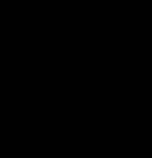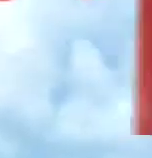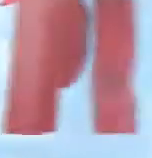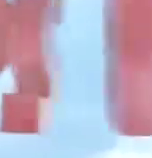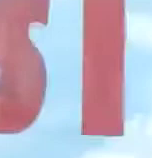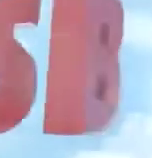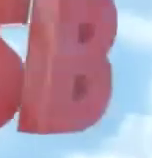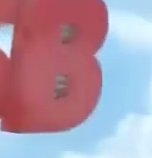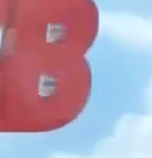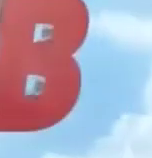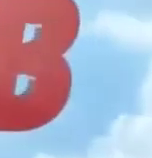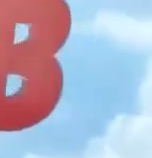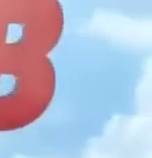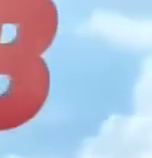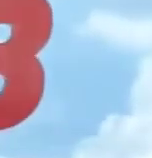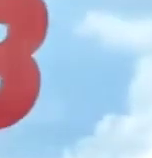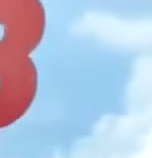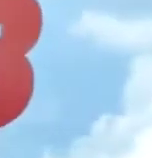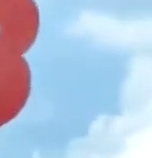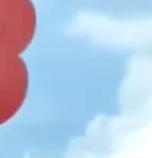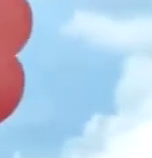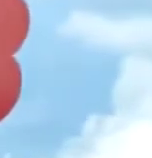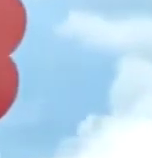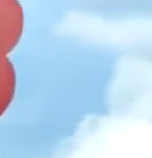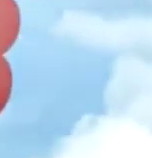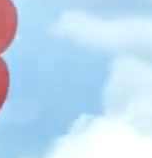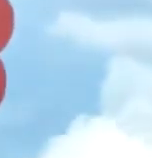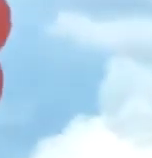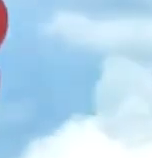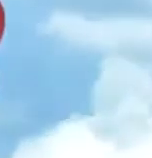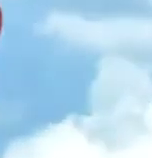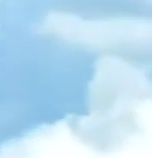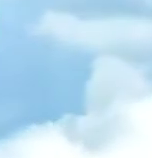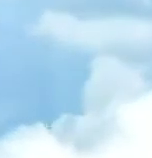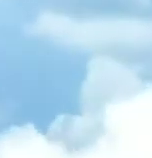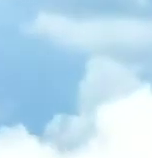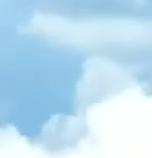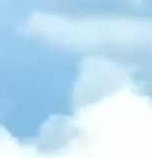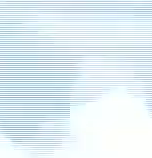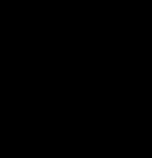Obrigado. Obrigado. Obrigado.